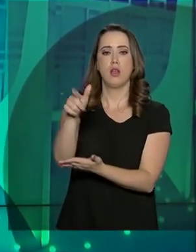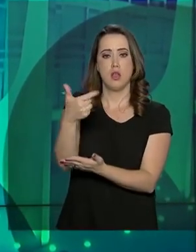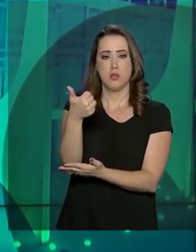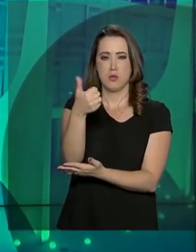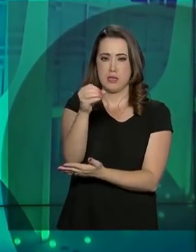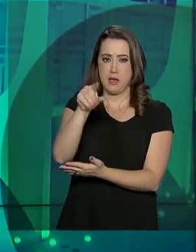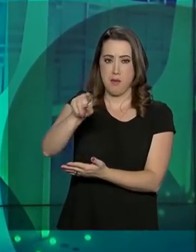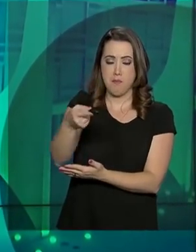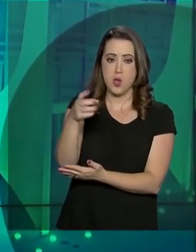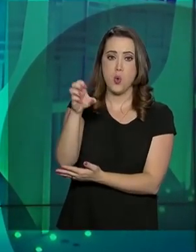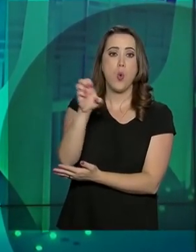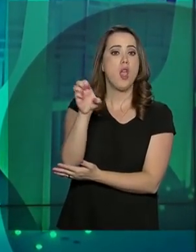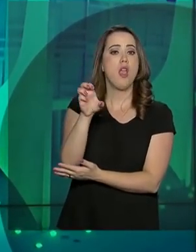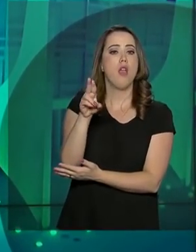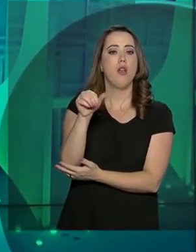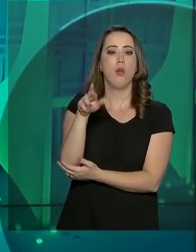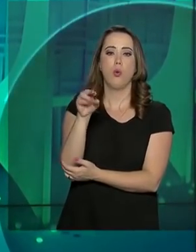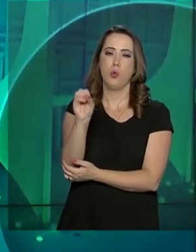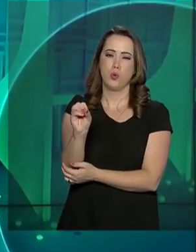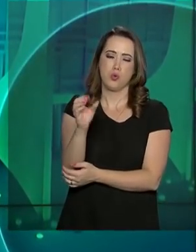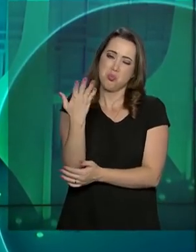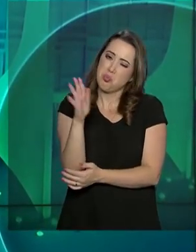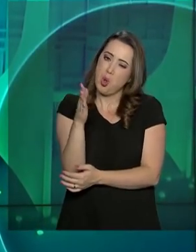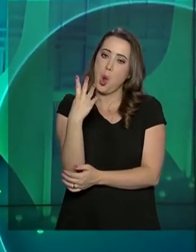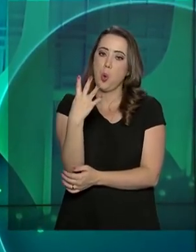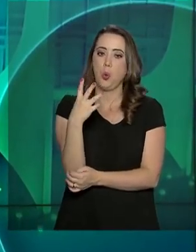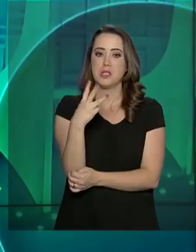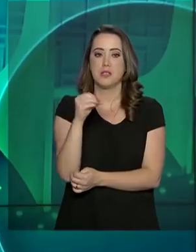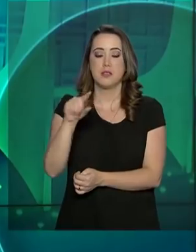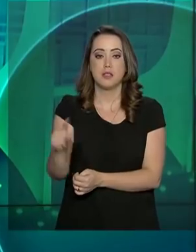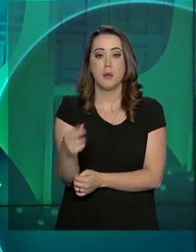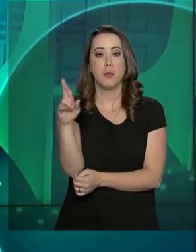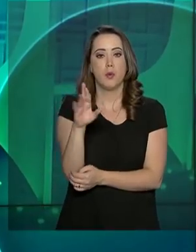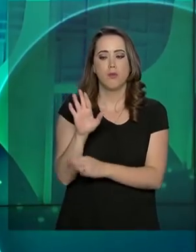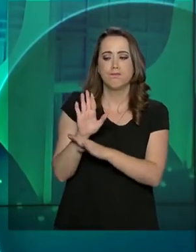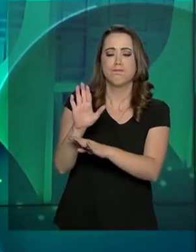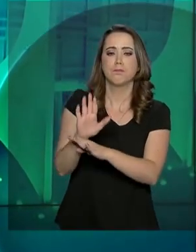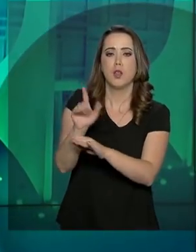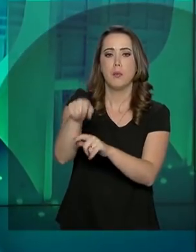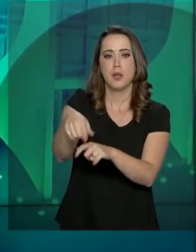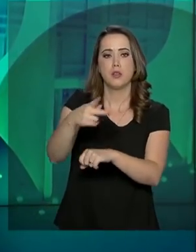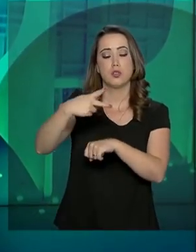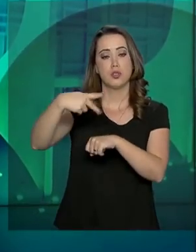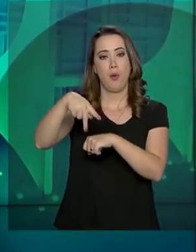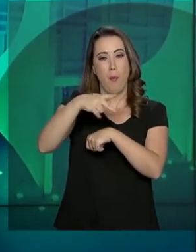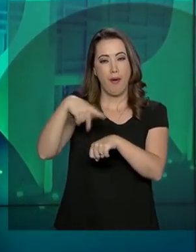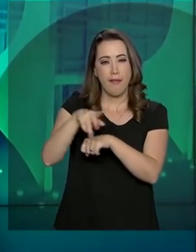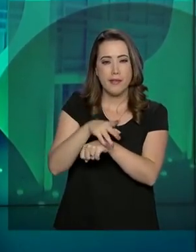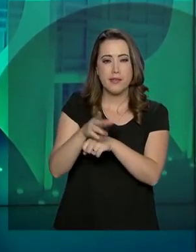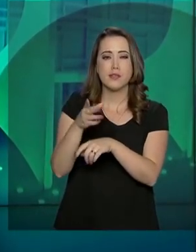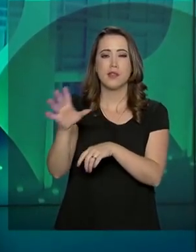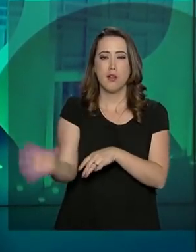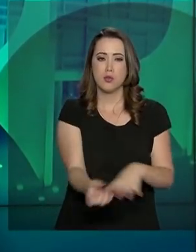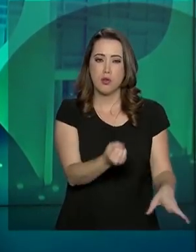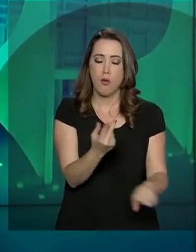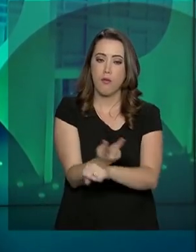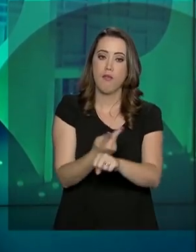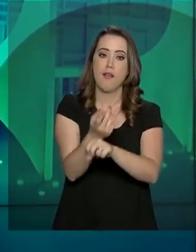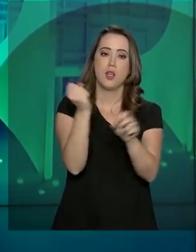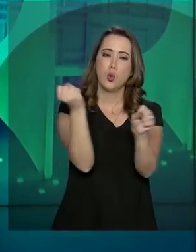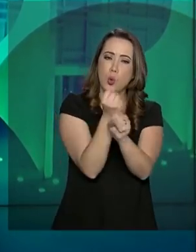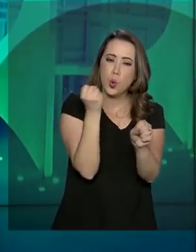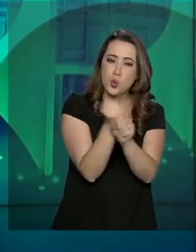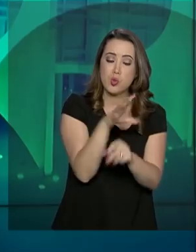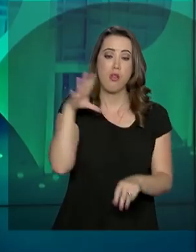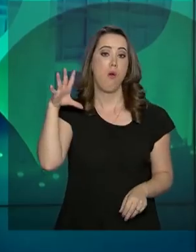mil euros, cerca de 430 mil reais, para apoiar Moçambique nos trabalhos de resgate e